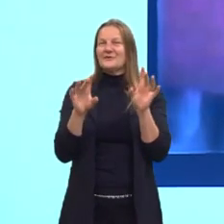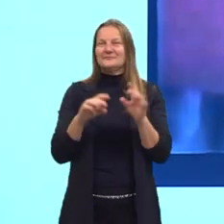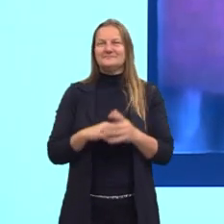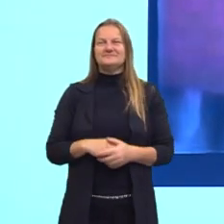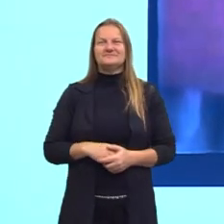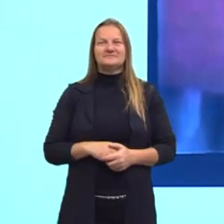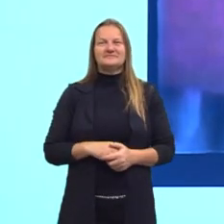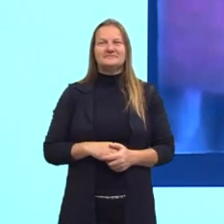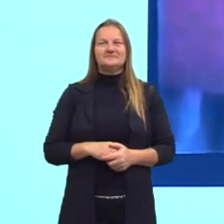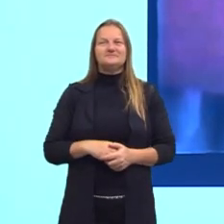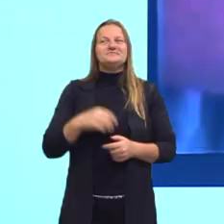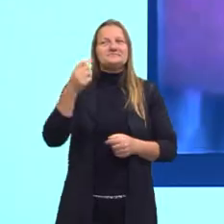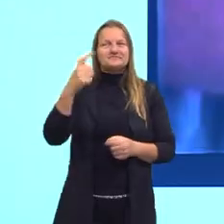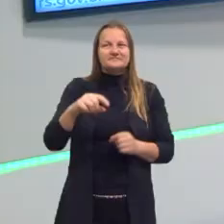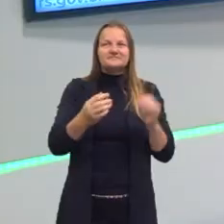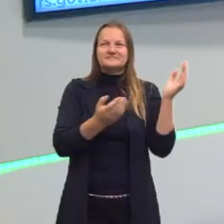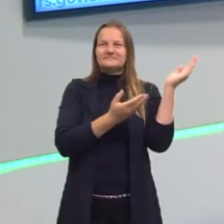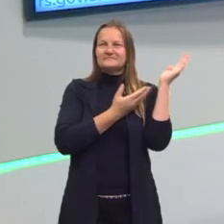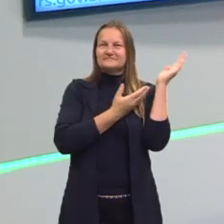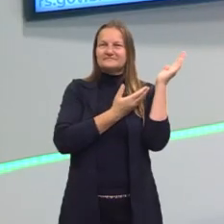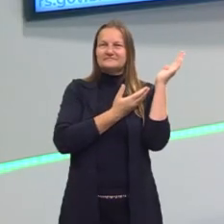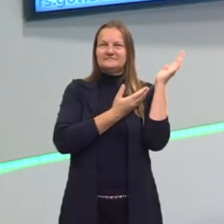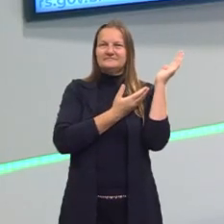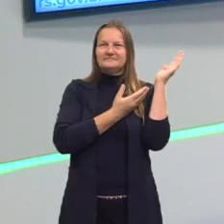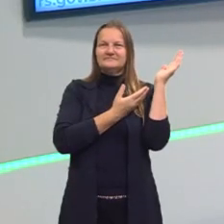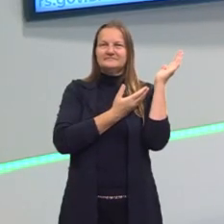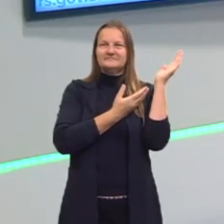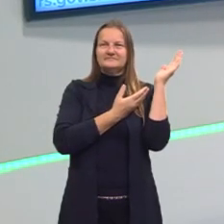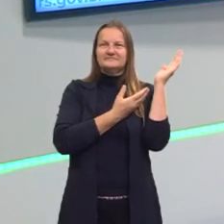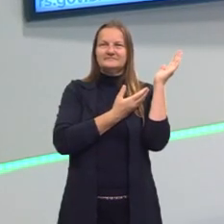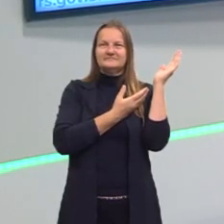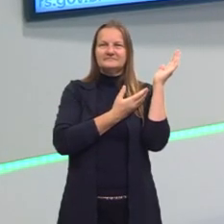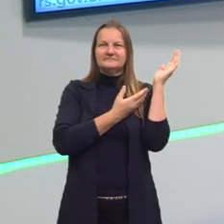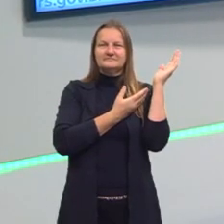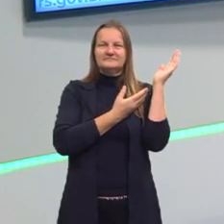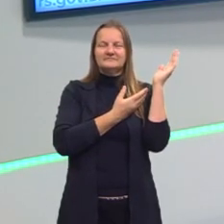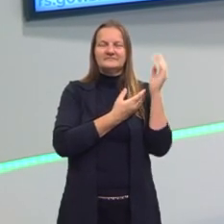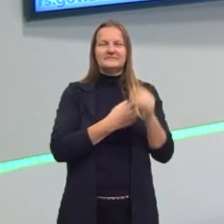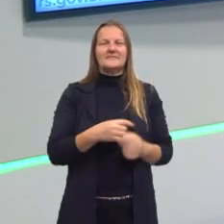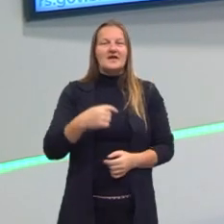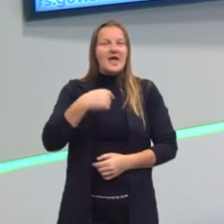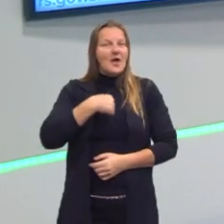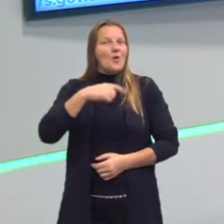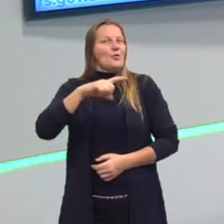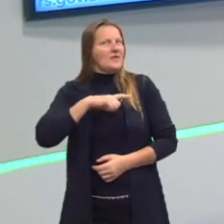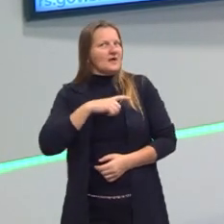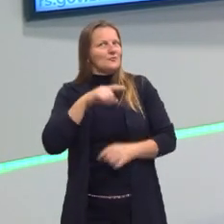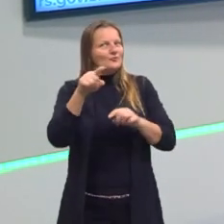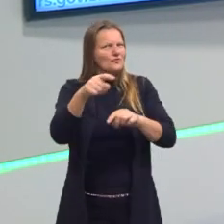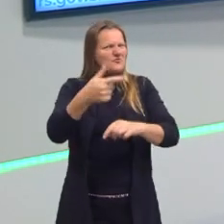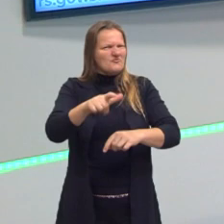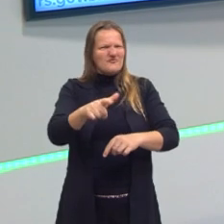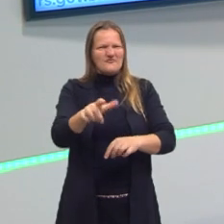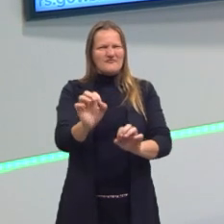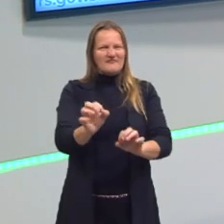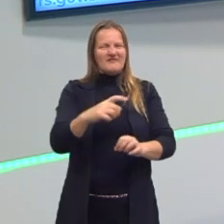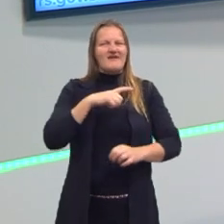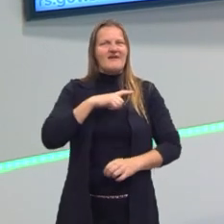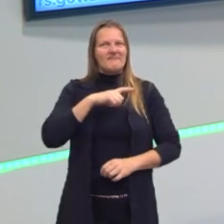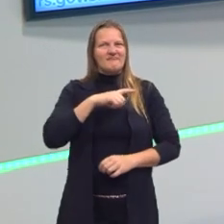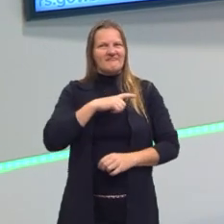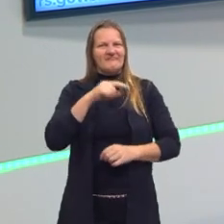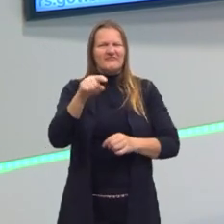a gente tem de novo uma propaganda que é o produto pelo produto, tá? E não só.